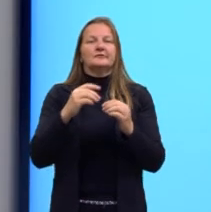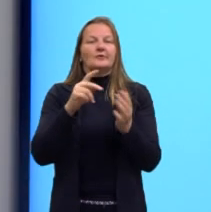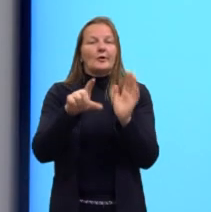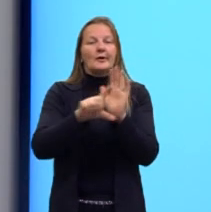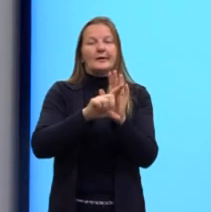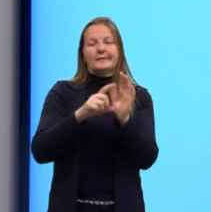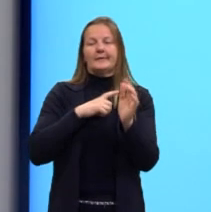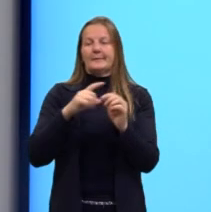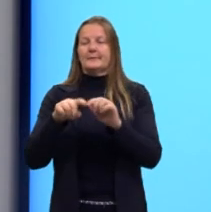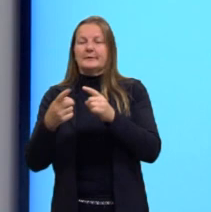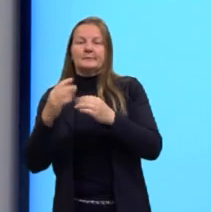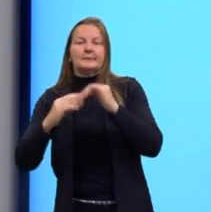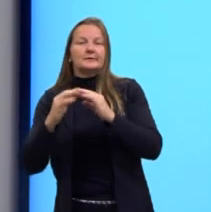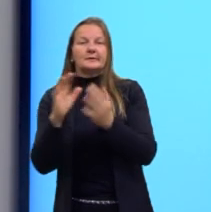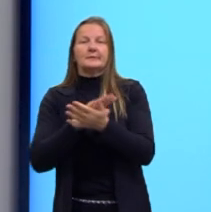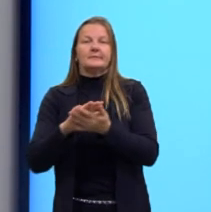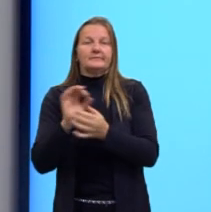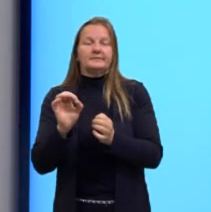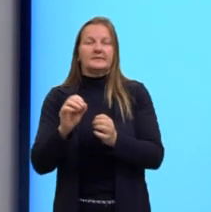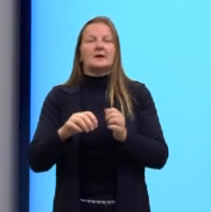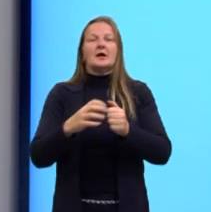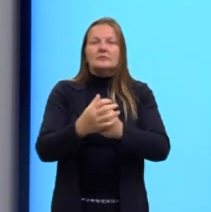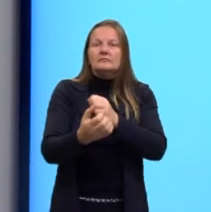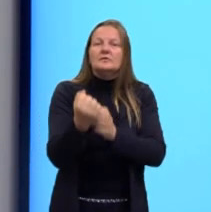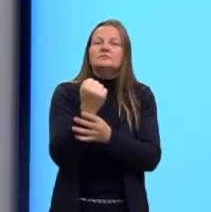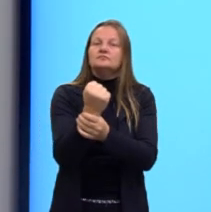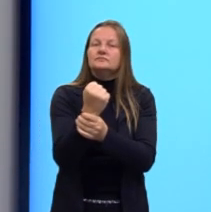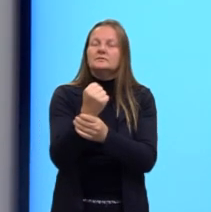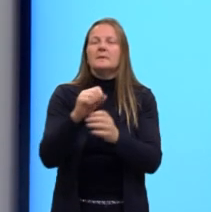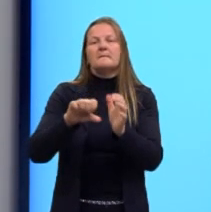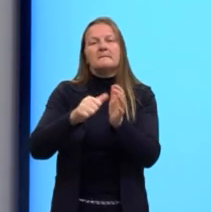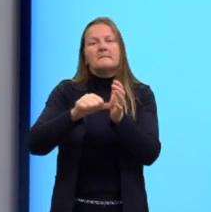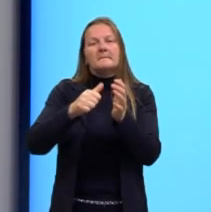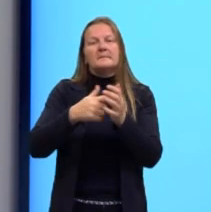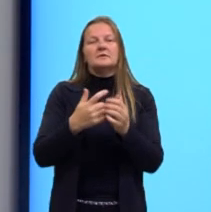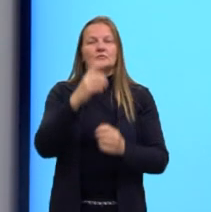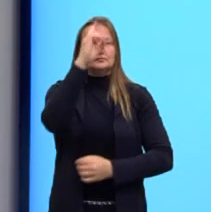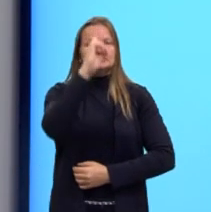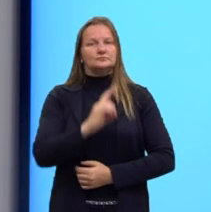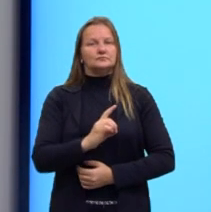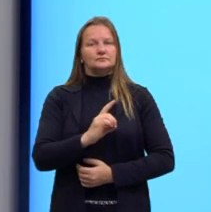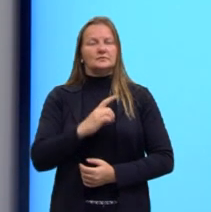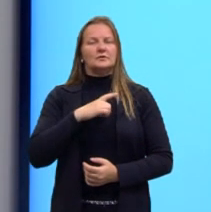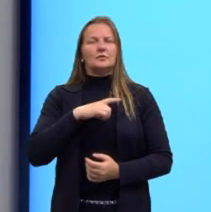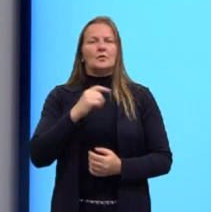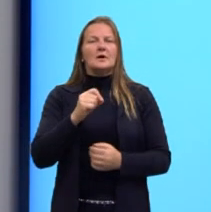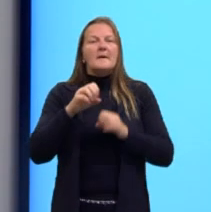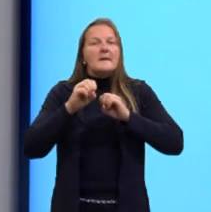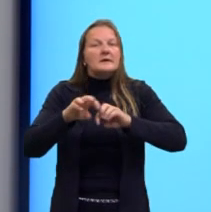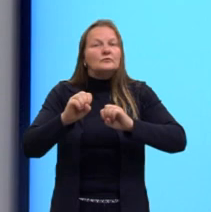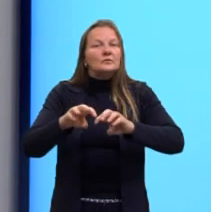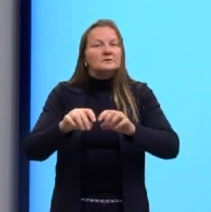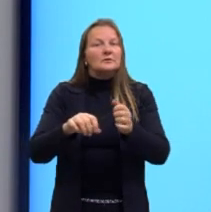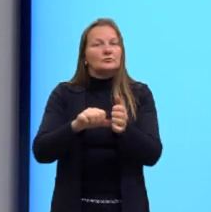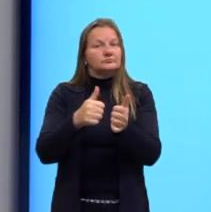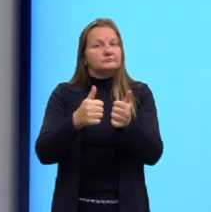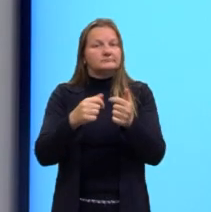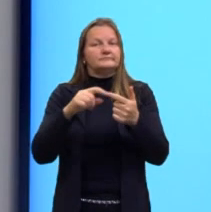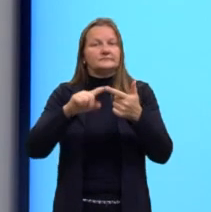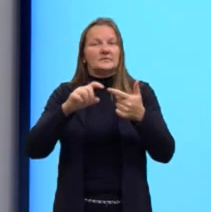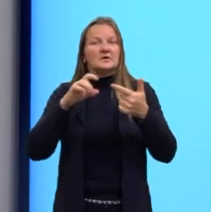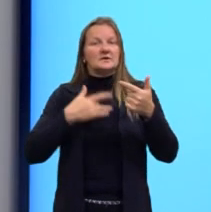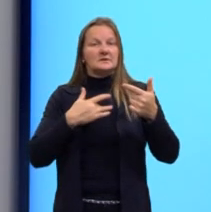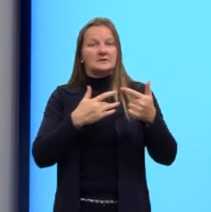assegurar os interesses públicos primários, mediante a efetividade do direito à educação, à